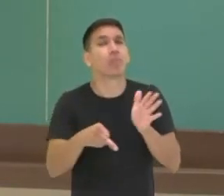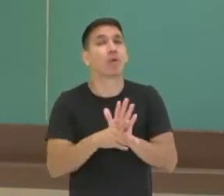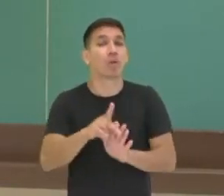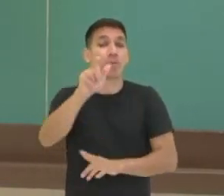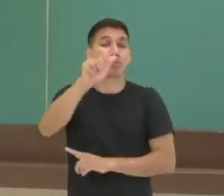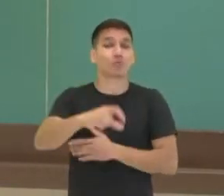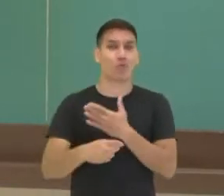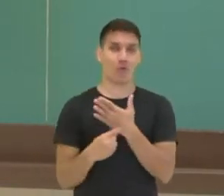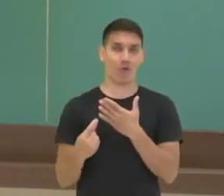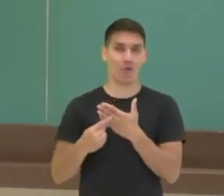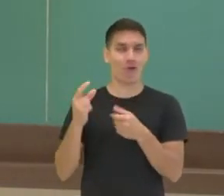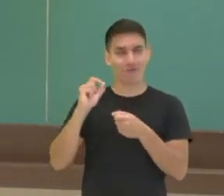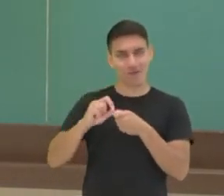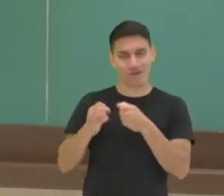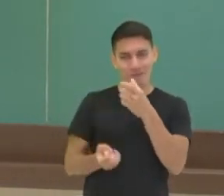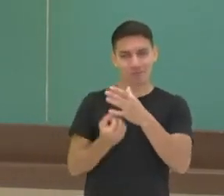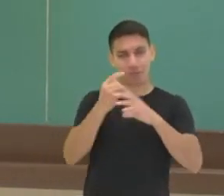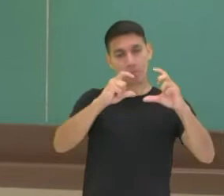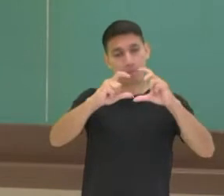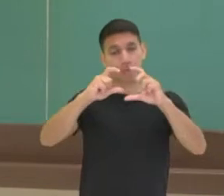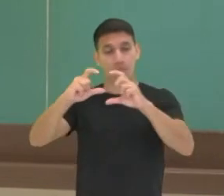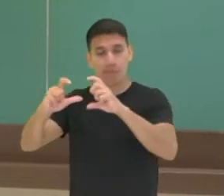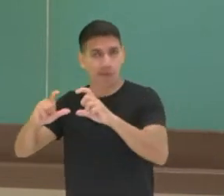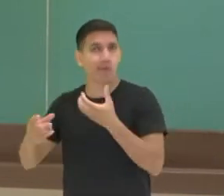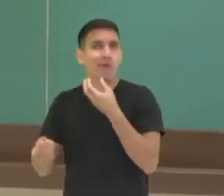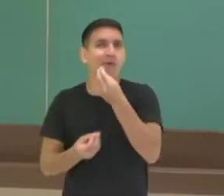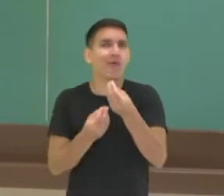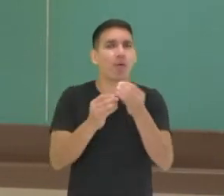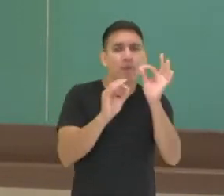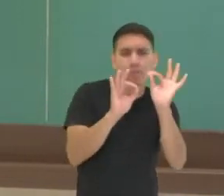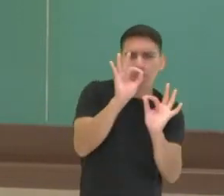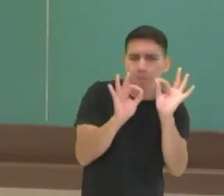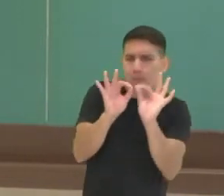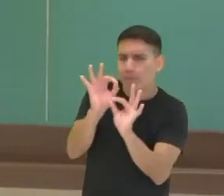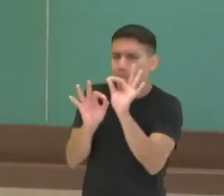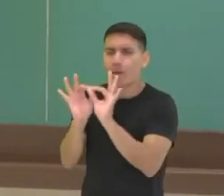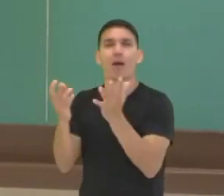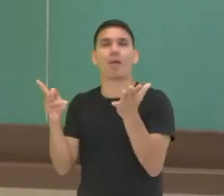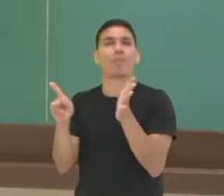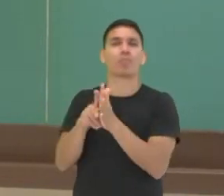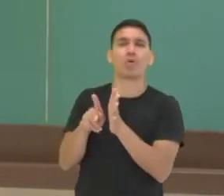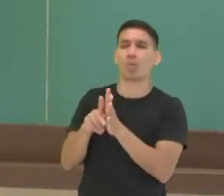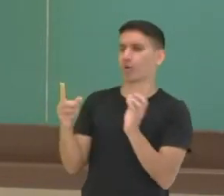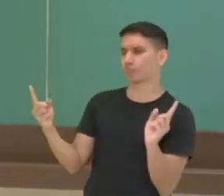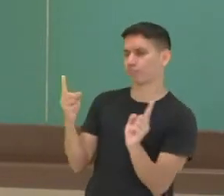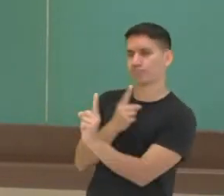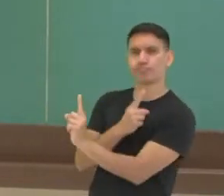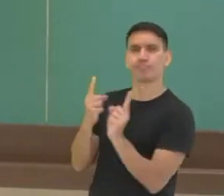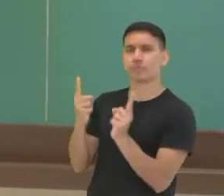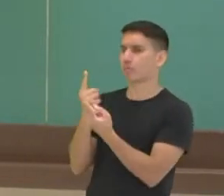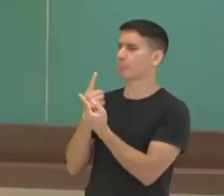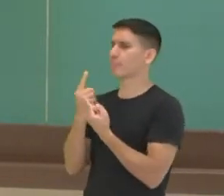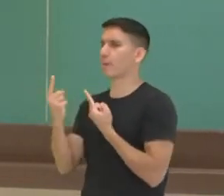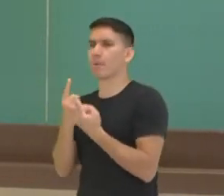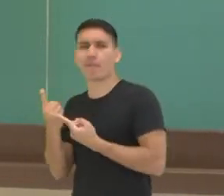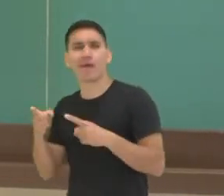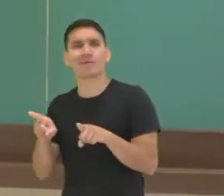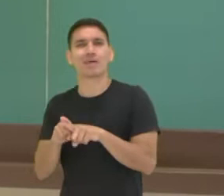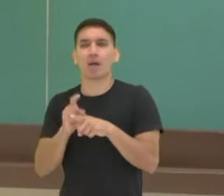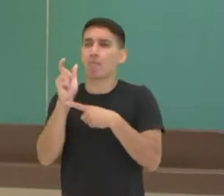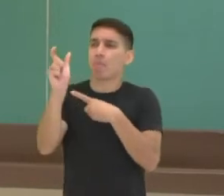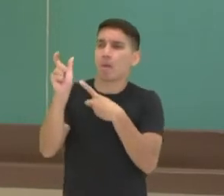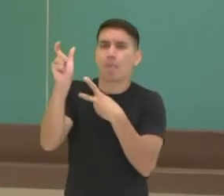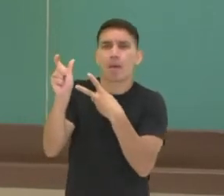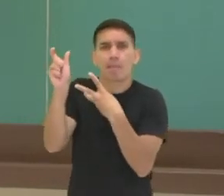ilustrador, pela forma como foram construídos os diálogos, as palavras ali presentes que constituem o discurso verbal